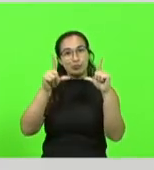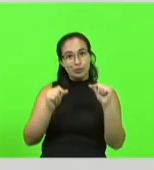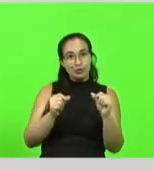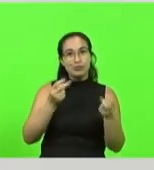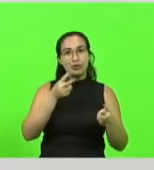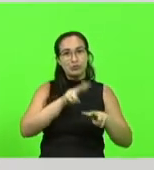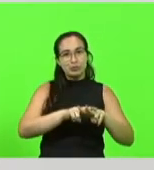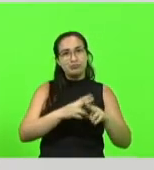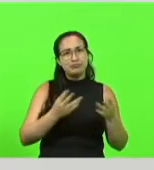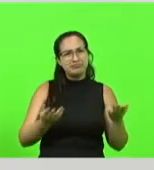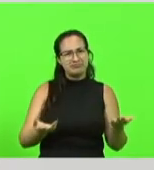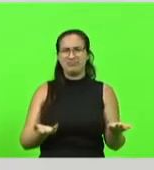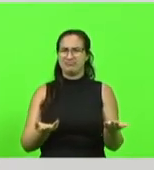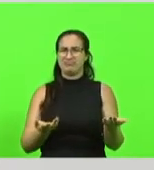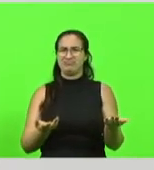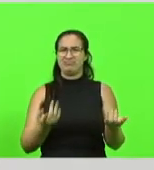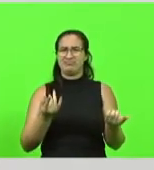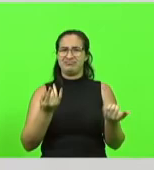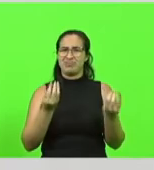o é isso?